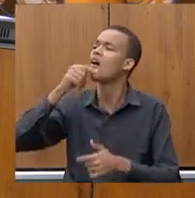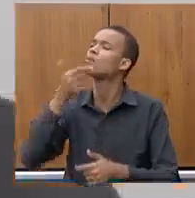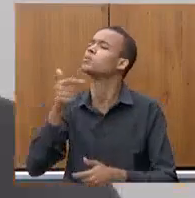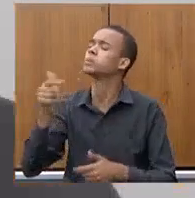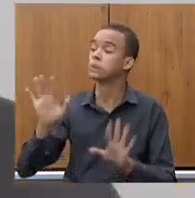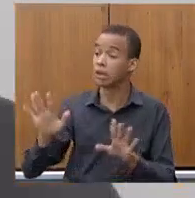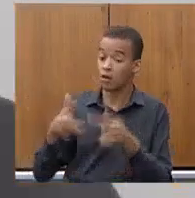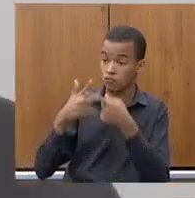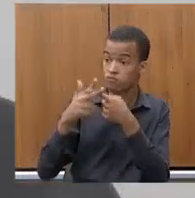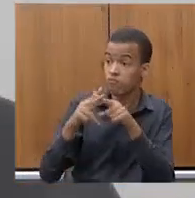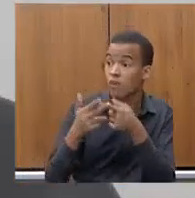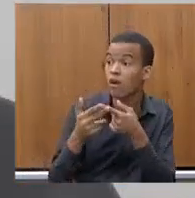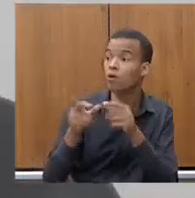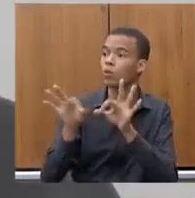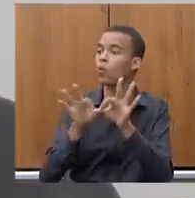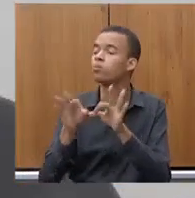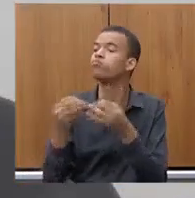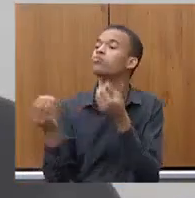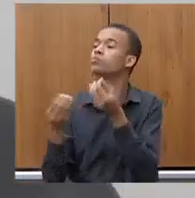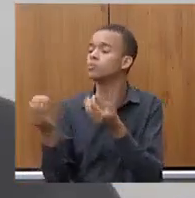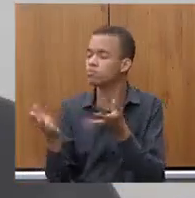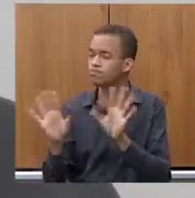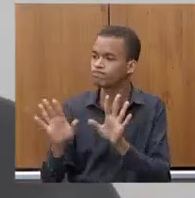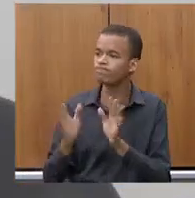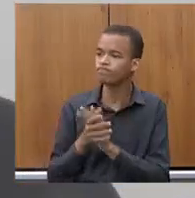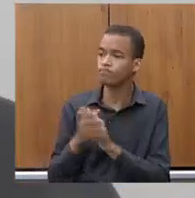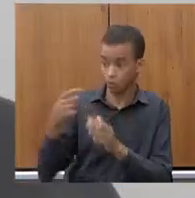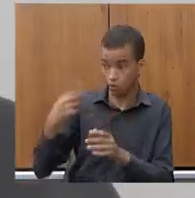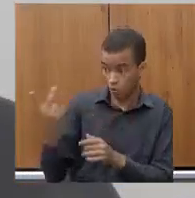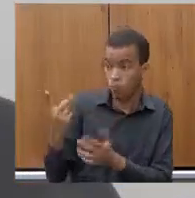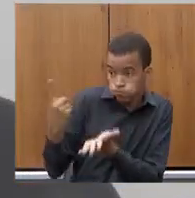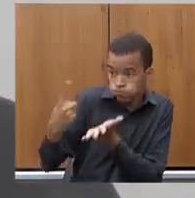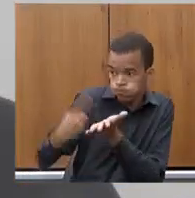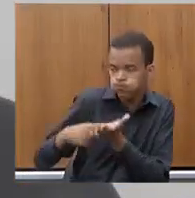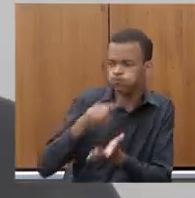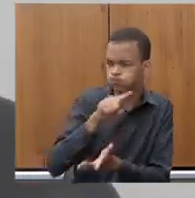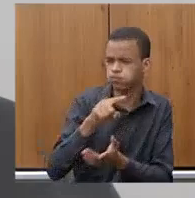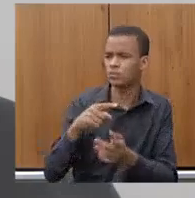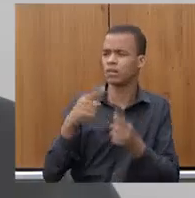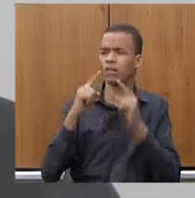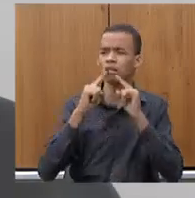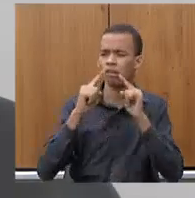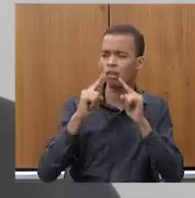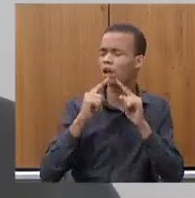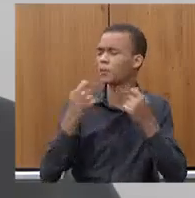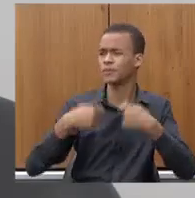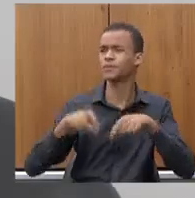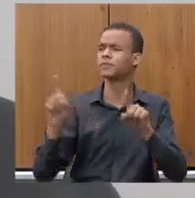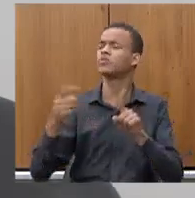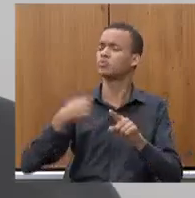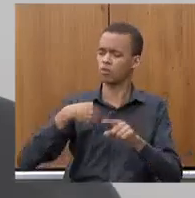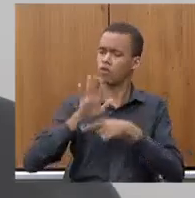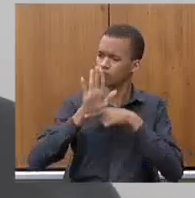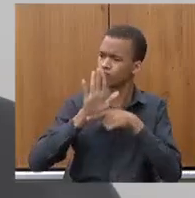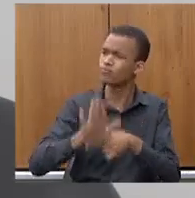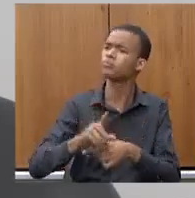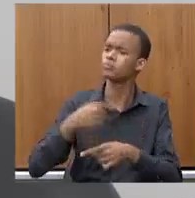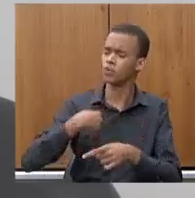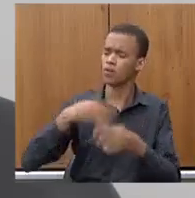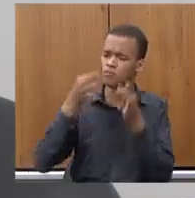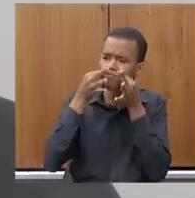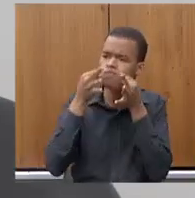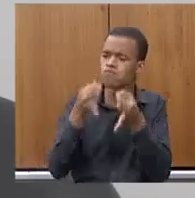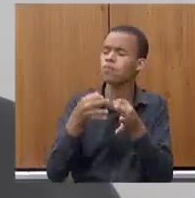Vamos tentar resolver? Faço compromisso com a senhora que a população não vai precisar passar por isso de novo. Eu vou verificar, deputada,